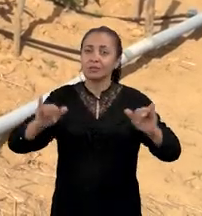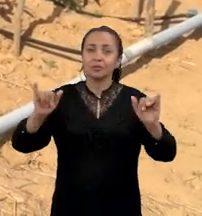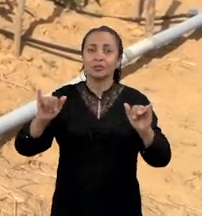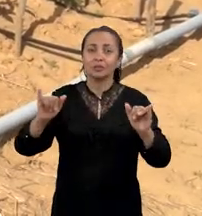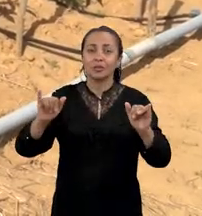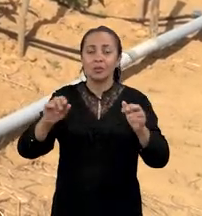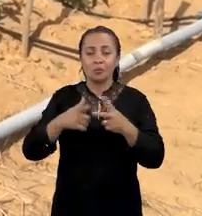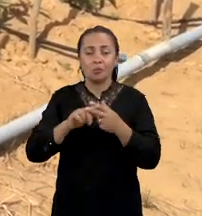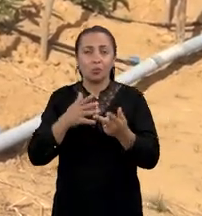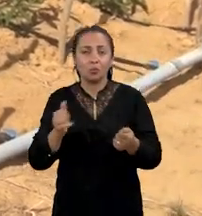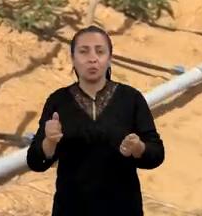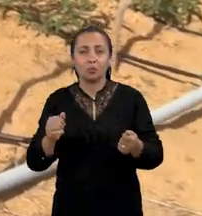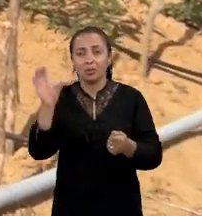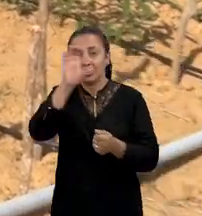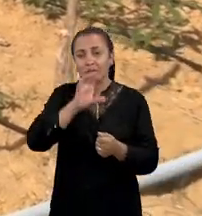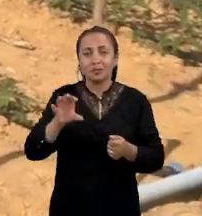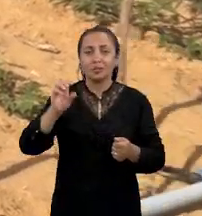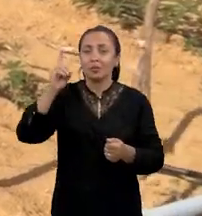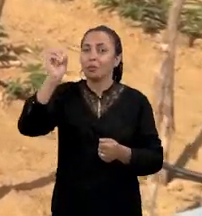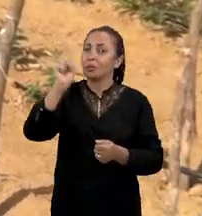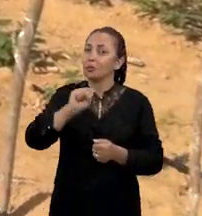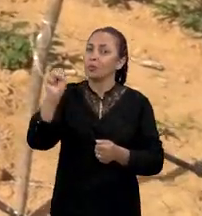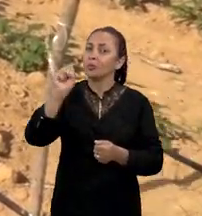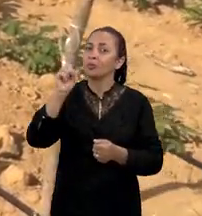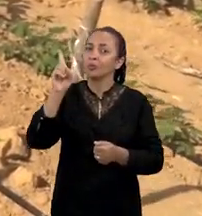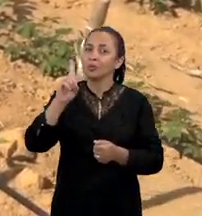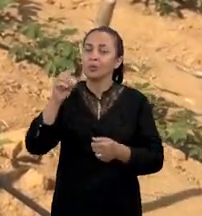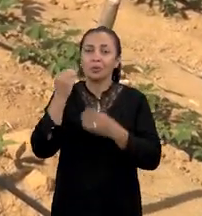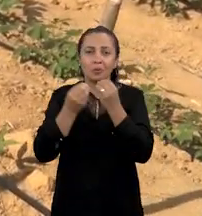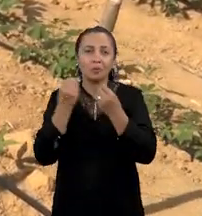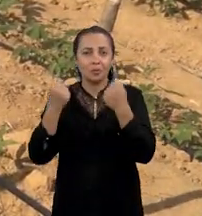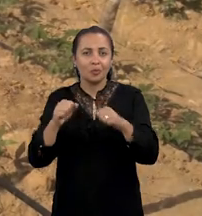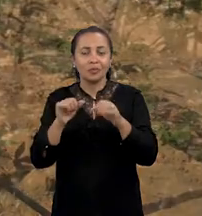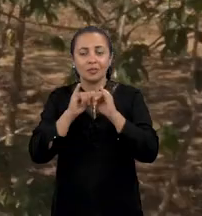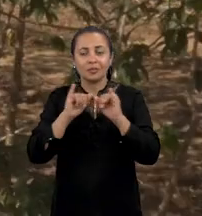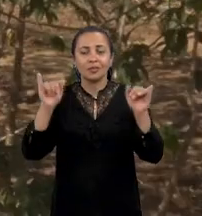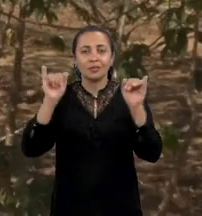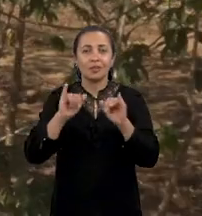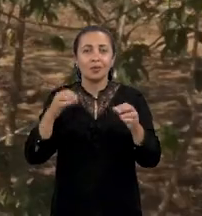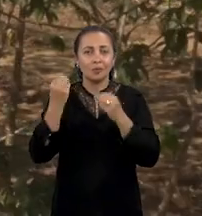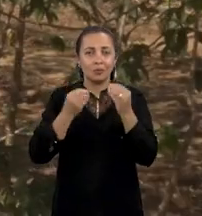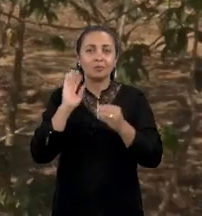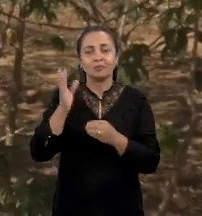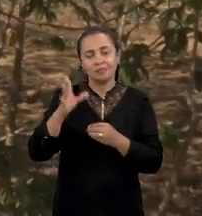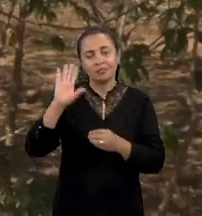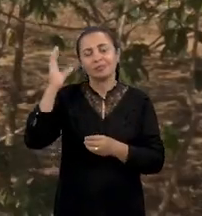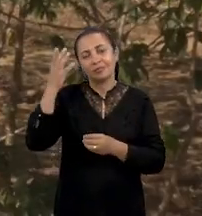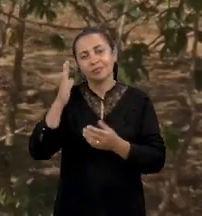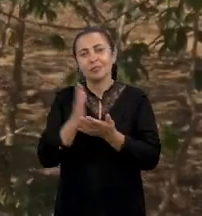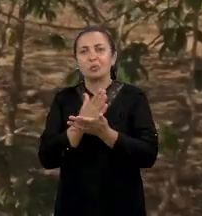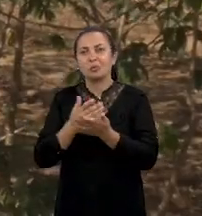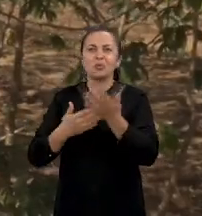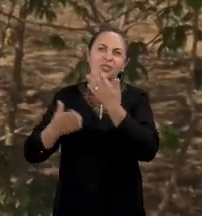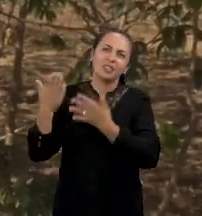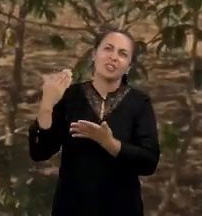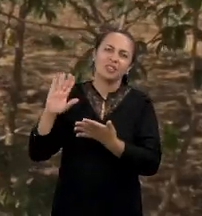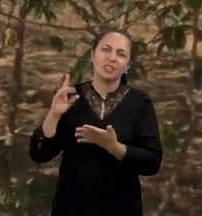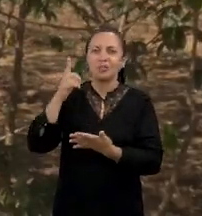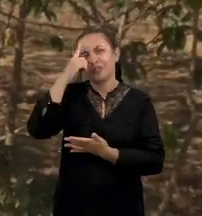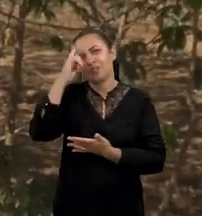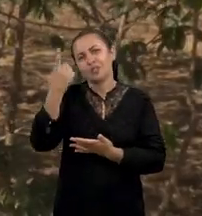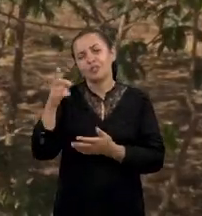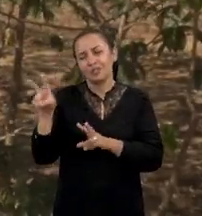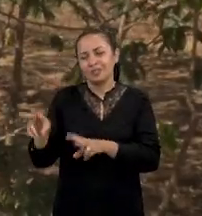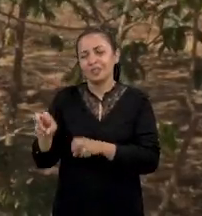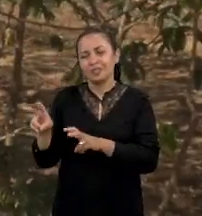produtores da região sul do oeste. Ela pode ser divulgada, como já vem sendo feita há algum tempo, por